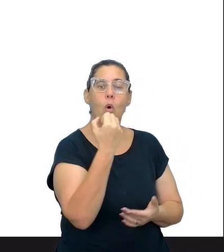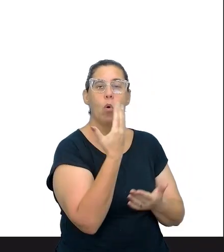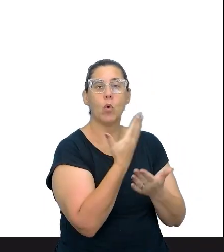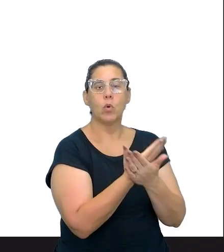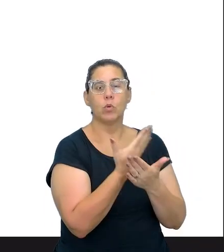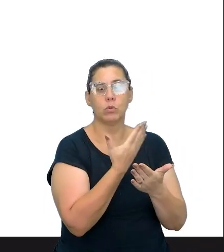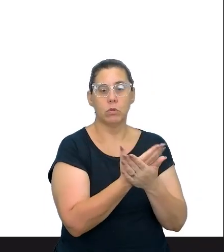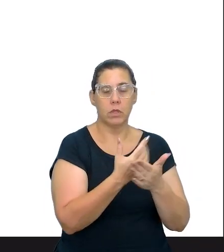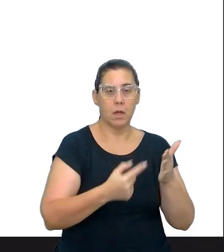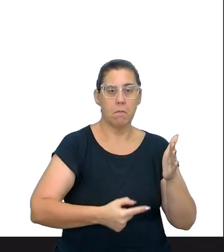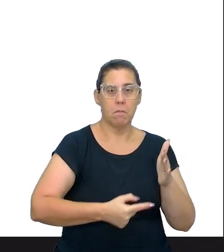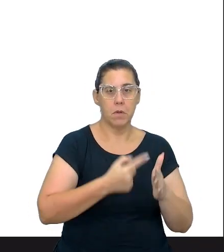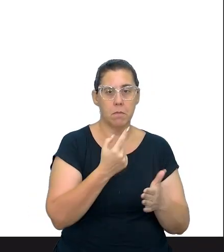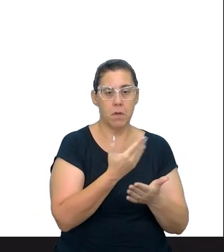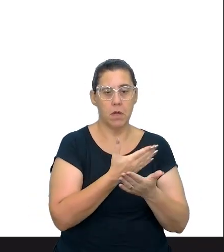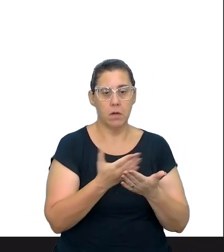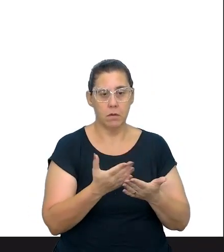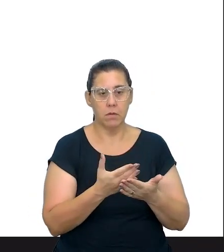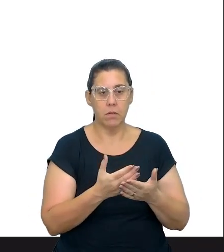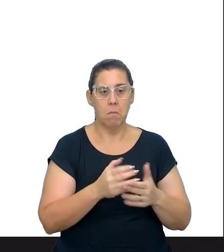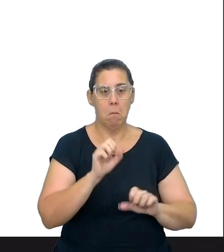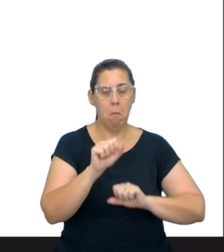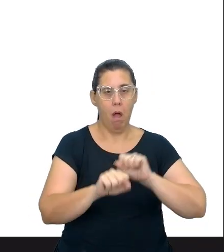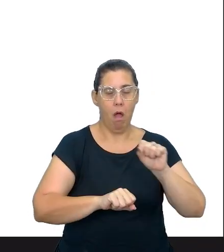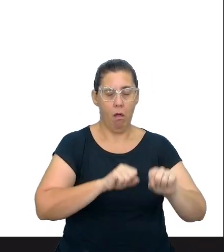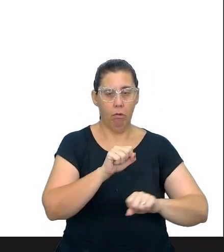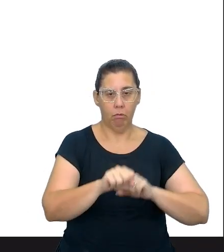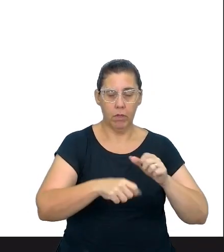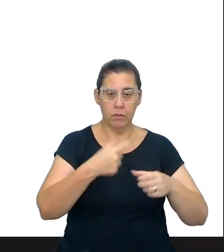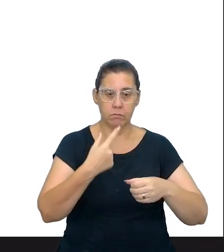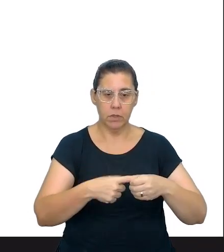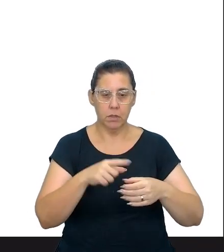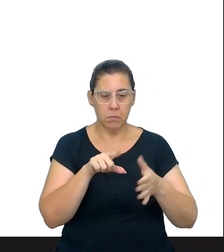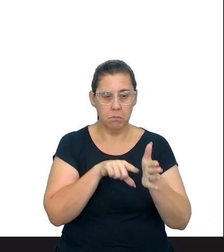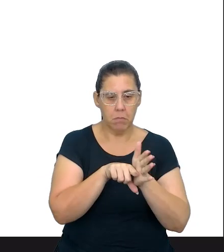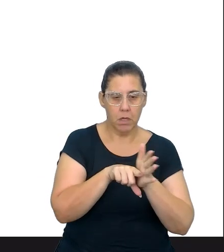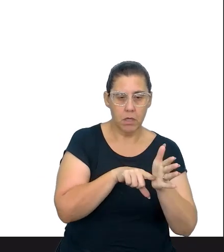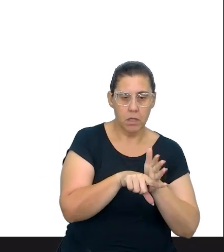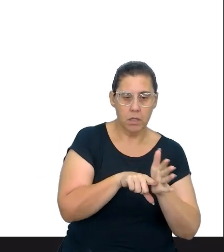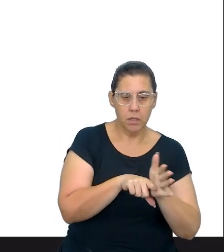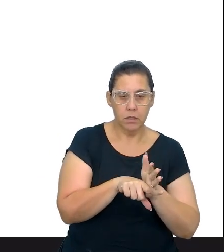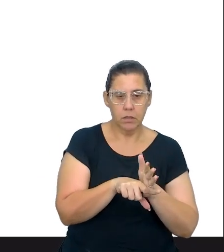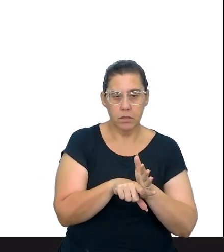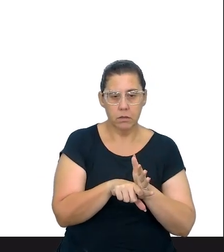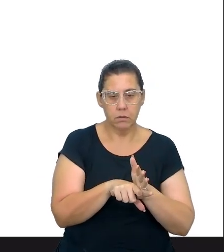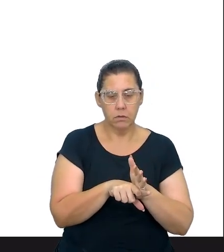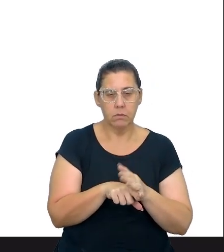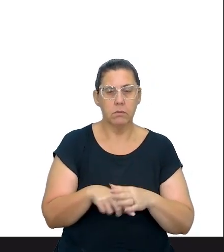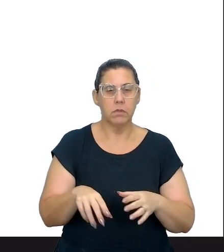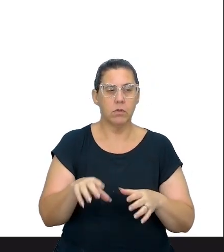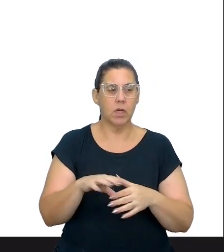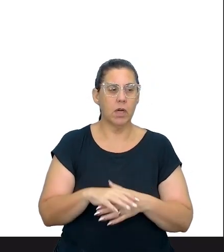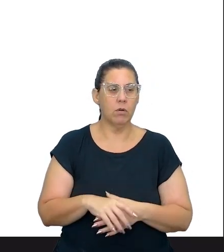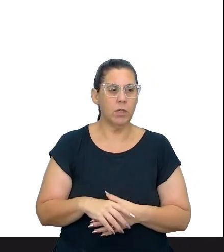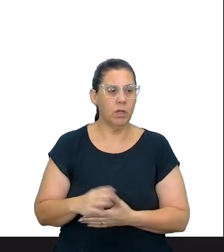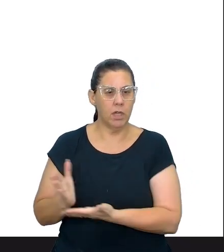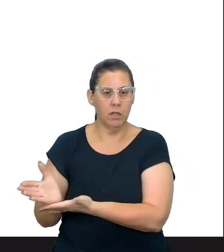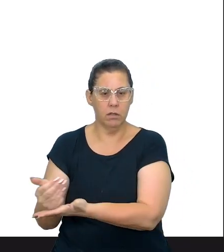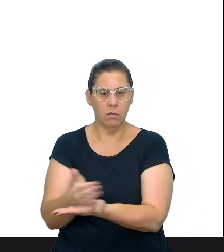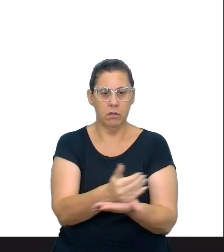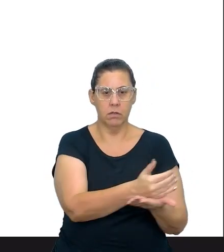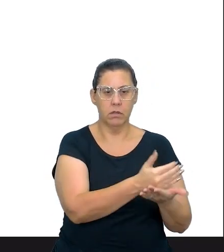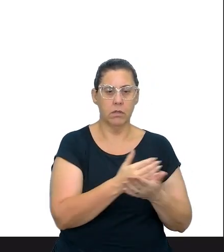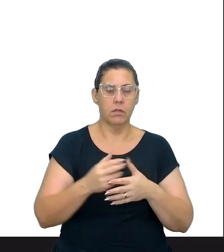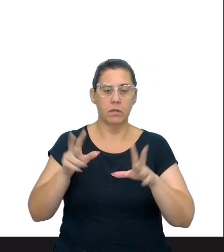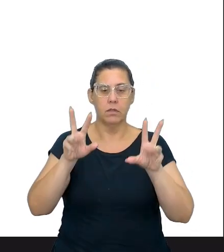Então, a primeira começa a bike da cidade. A segunda é pesquisa e curadoria de temas. A terceira são